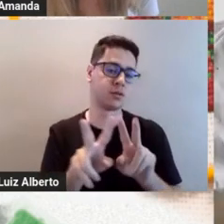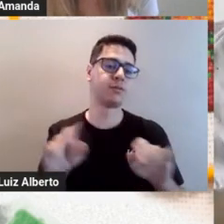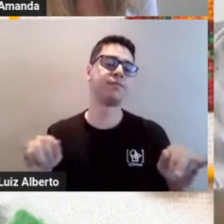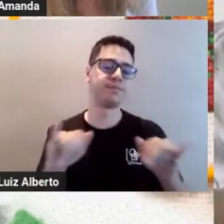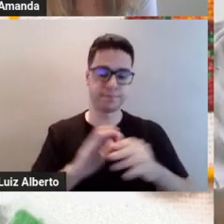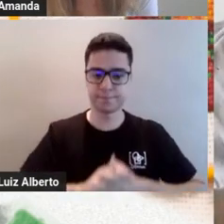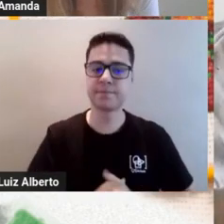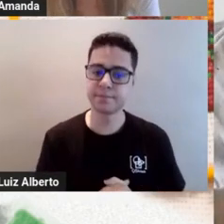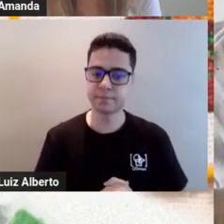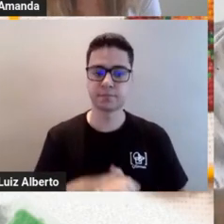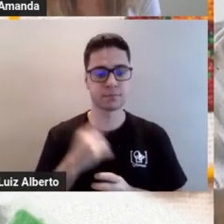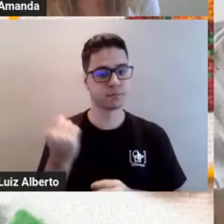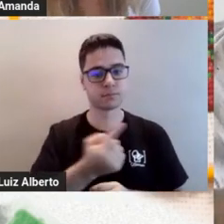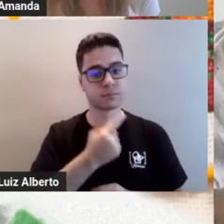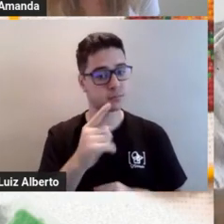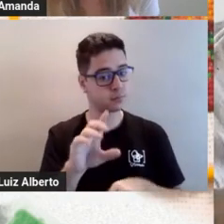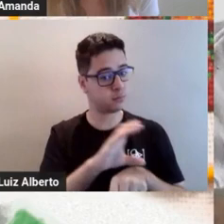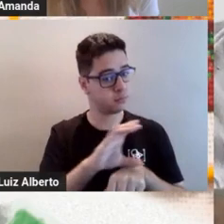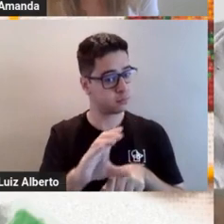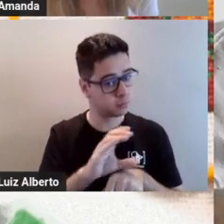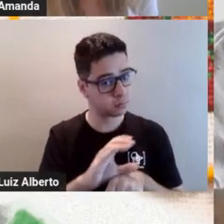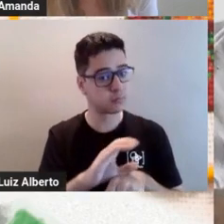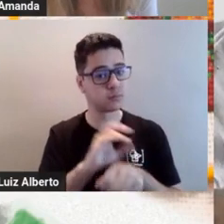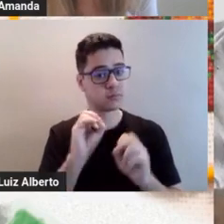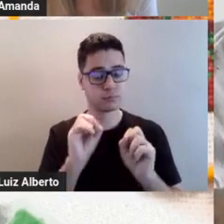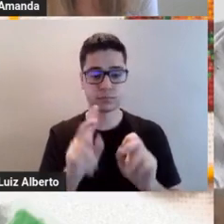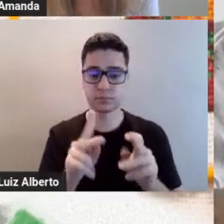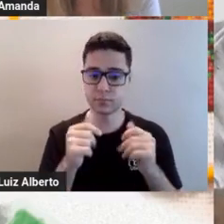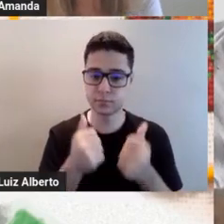precisar pro nosso curso, pras três aulas.